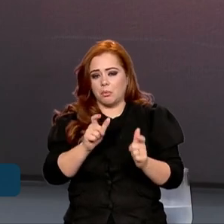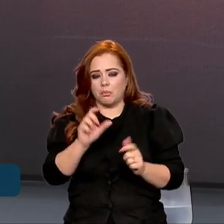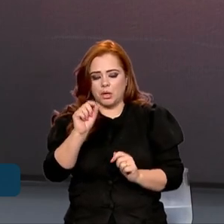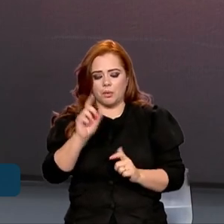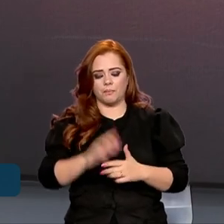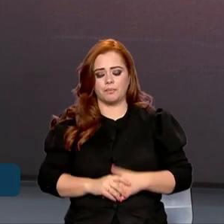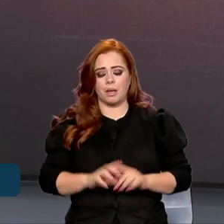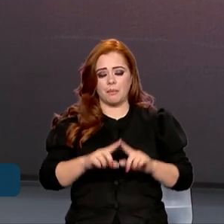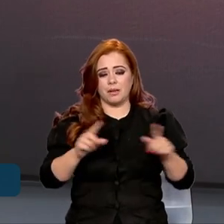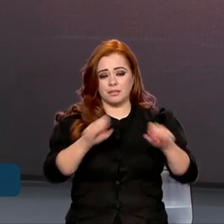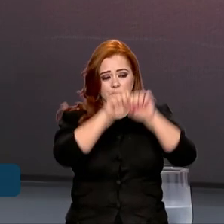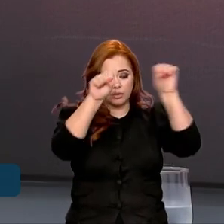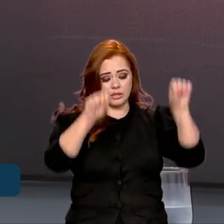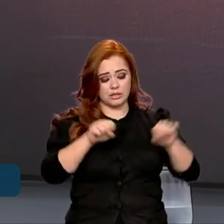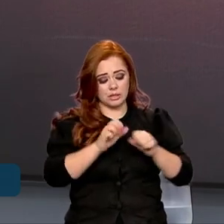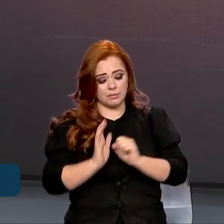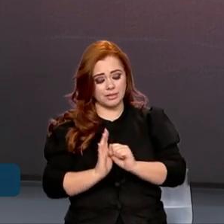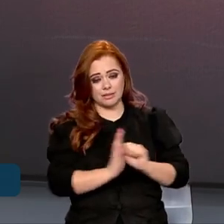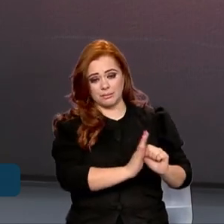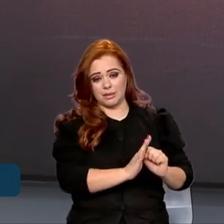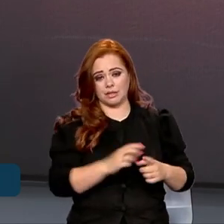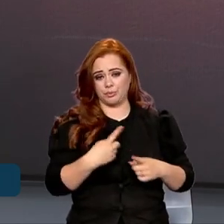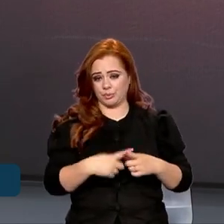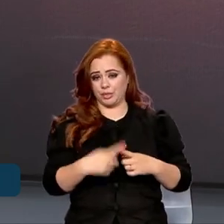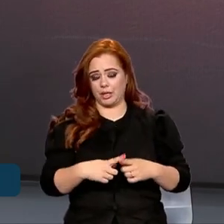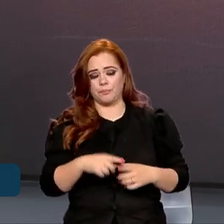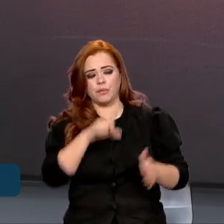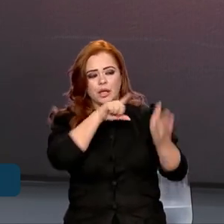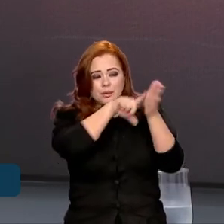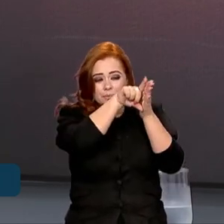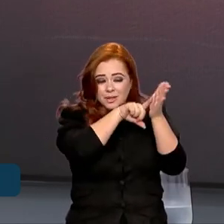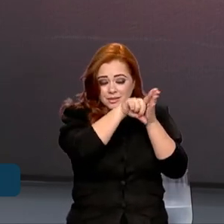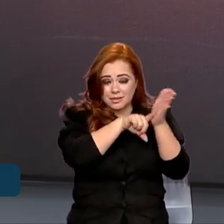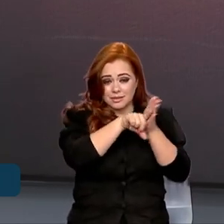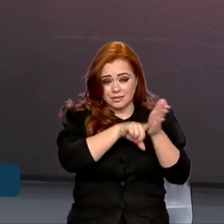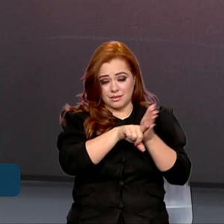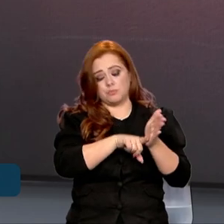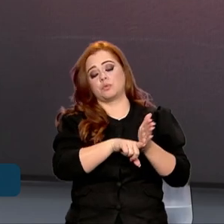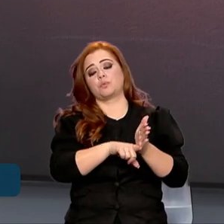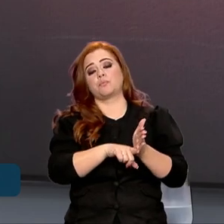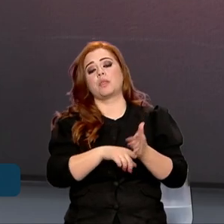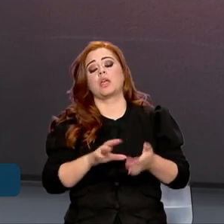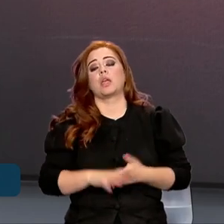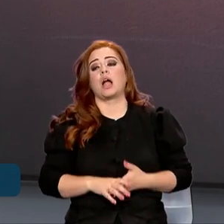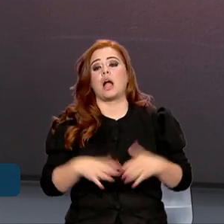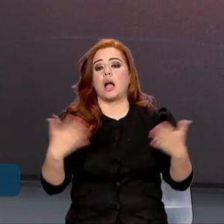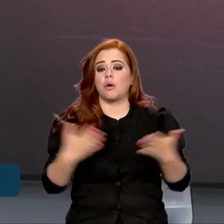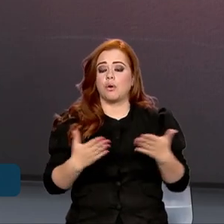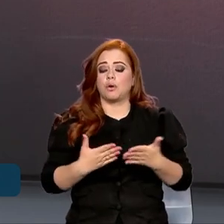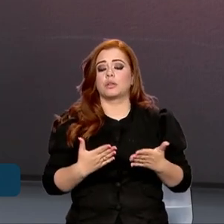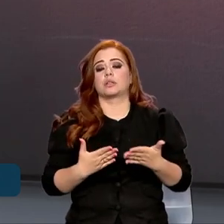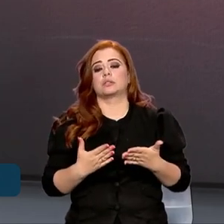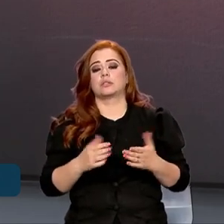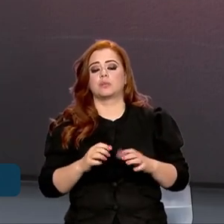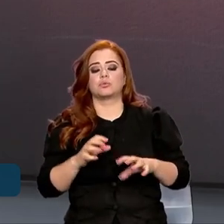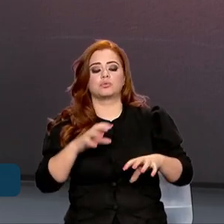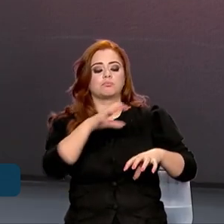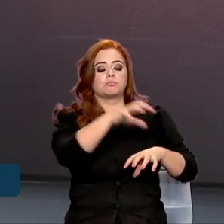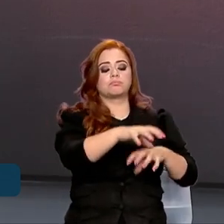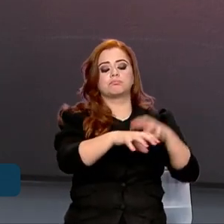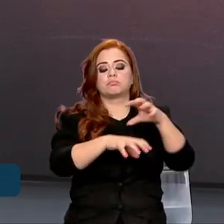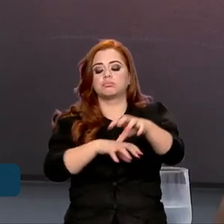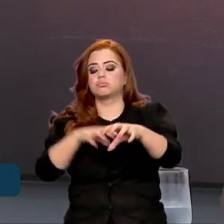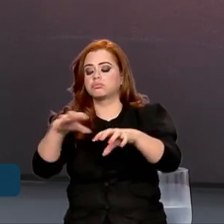isolados. Nós fizemos esse diagnóstico e estamos agora mapeando quais delas são as mais